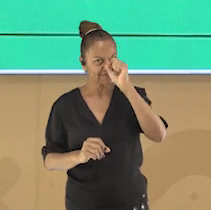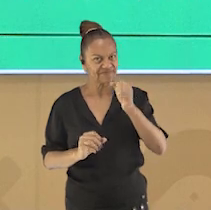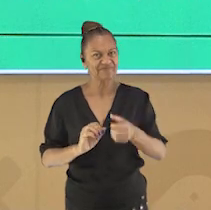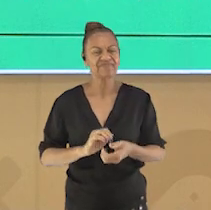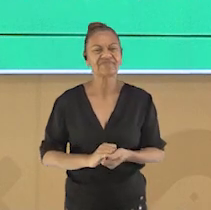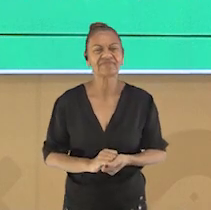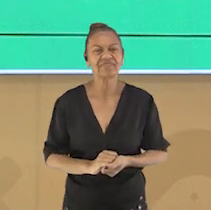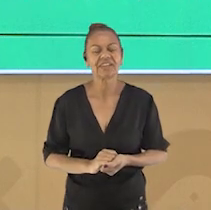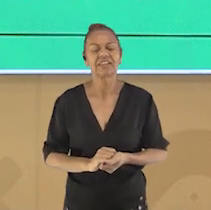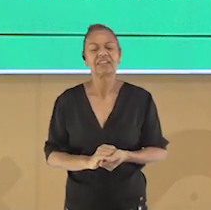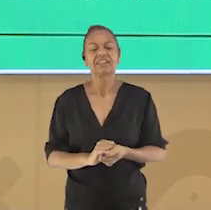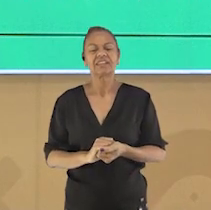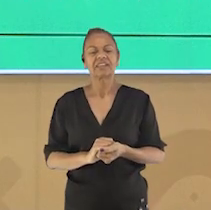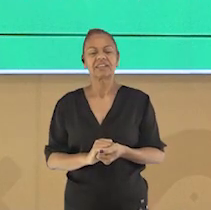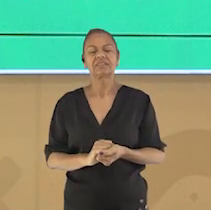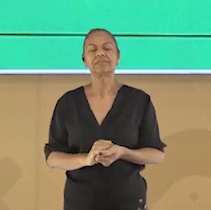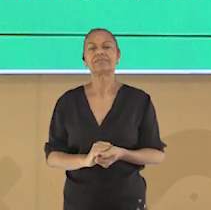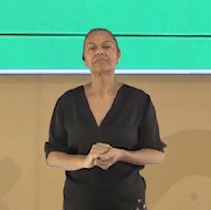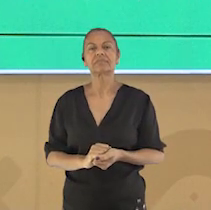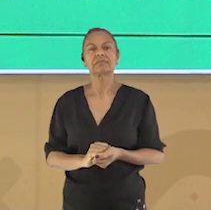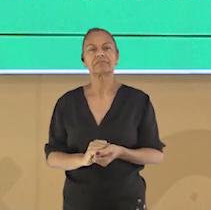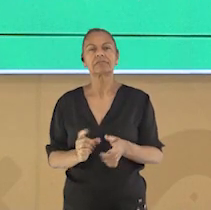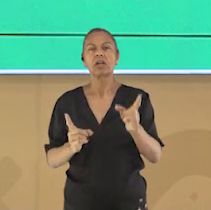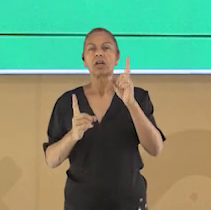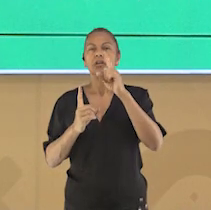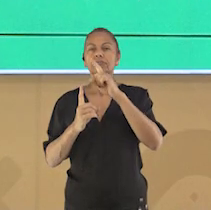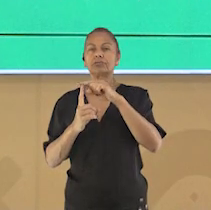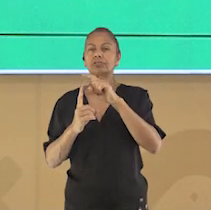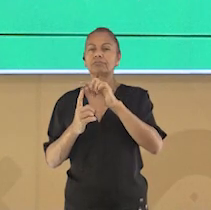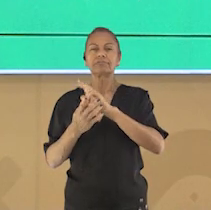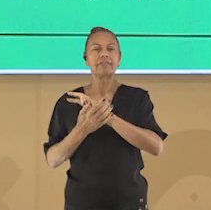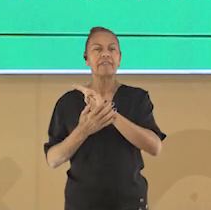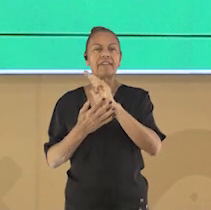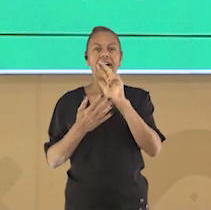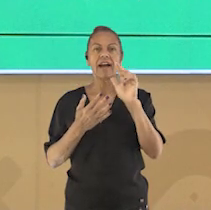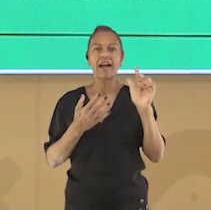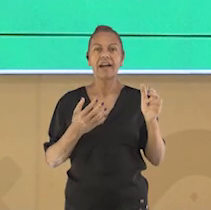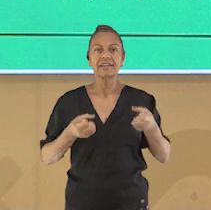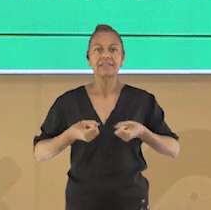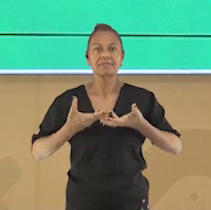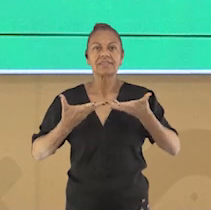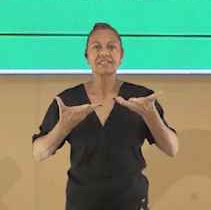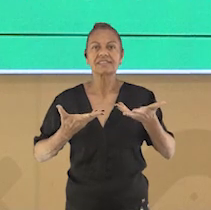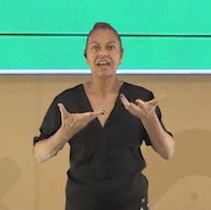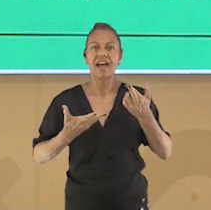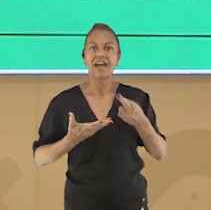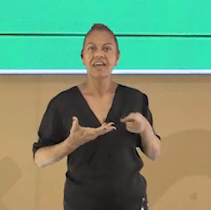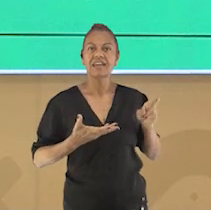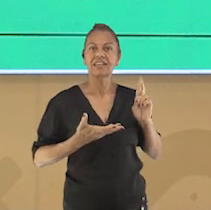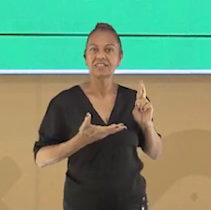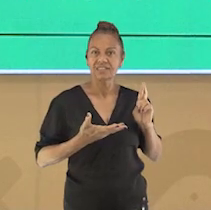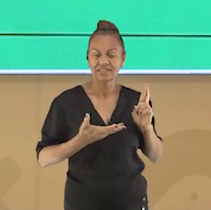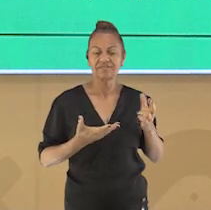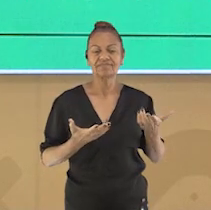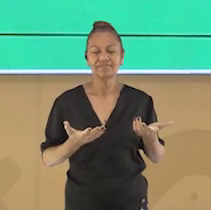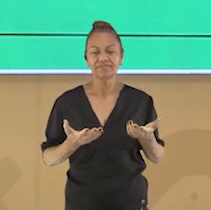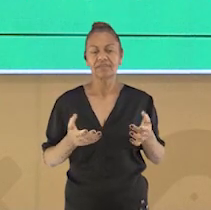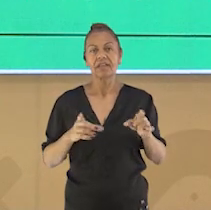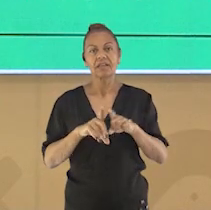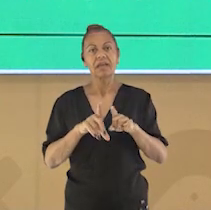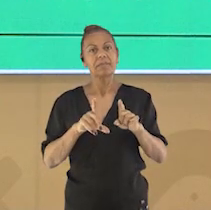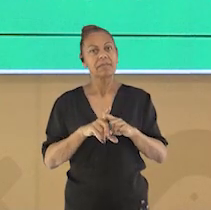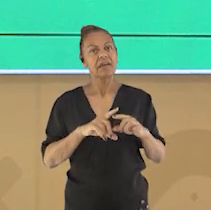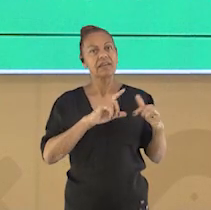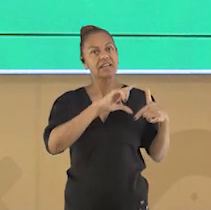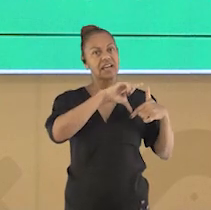Nós aprendemos diferentes formas de expressar a religiosidade, transmissão oral nas religiões afro